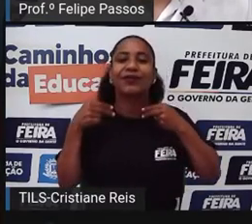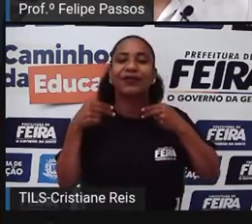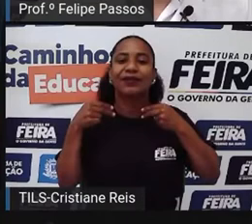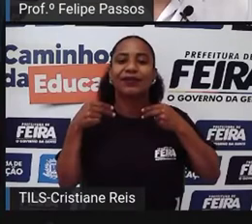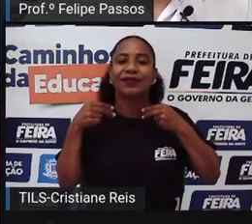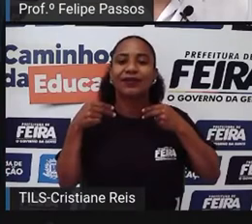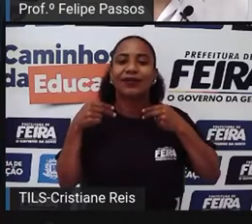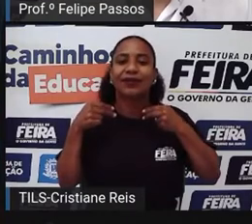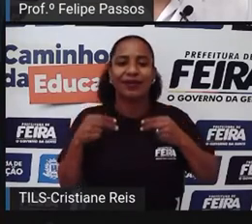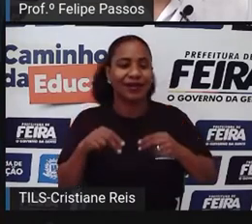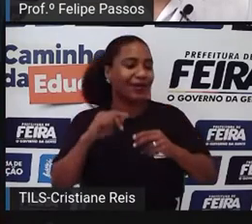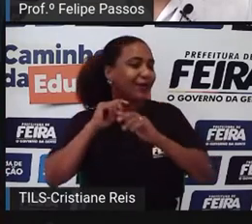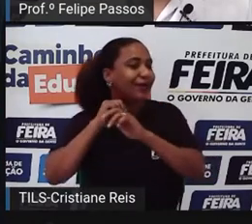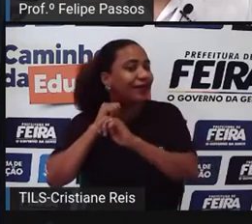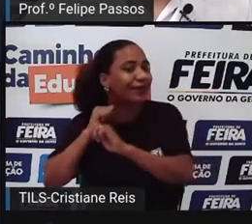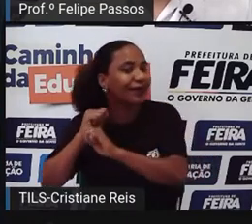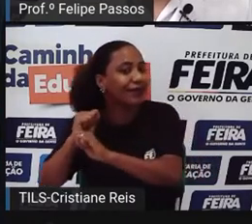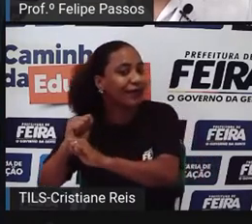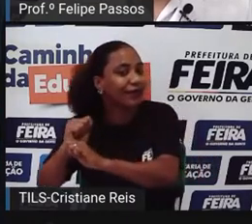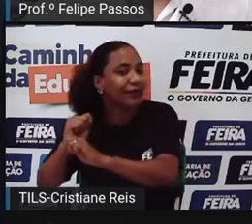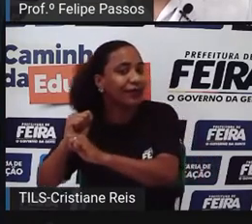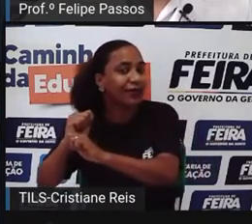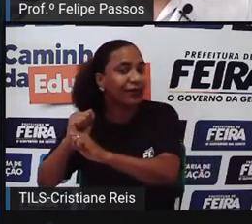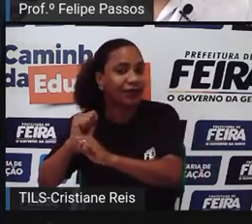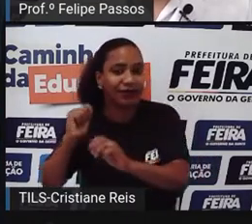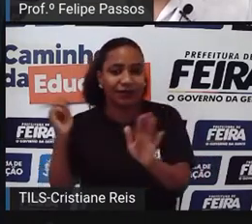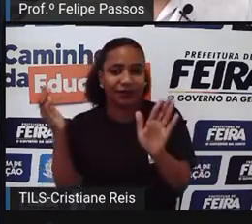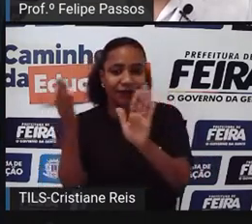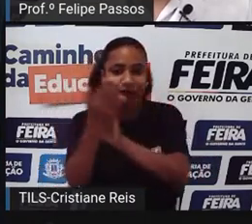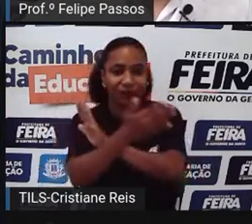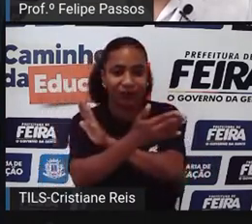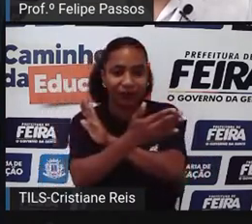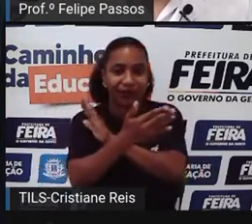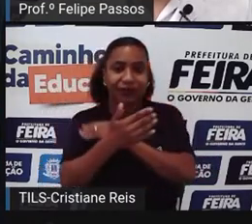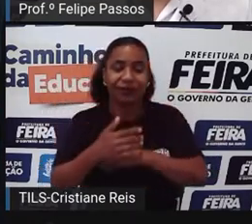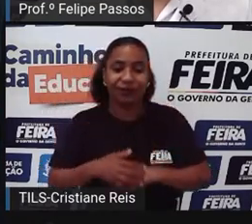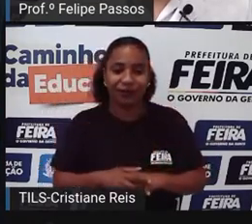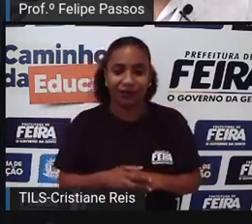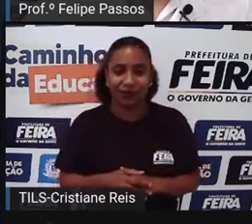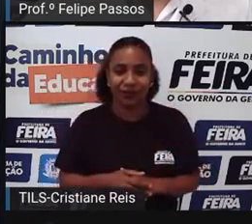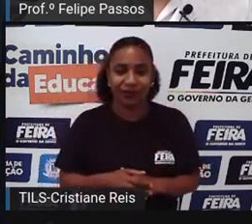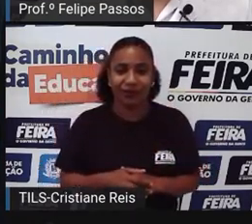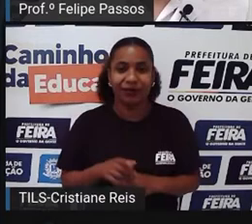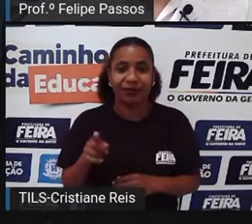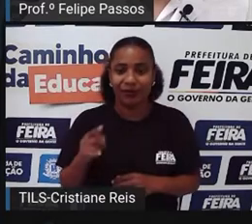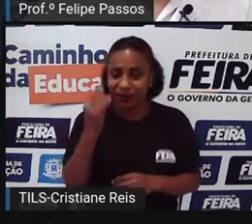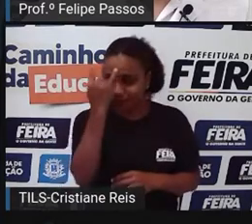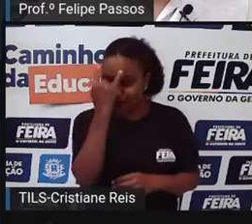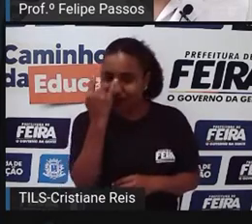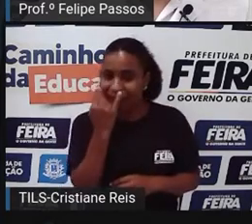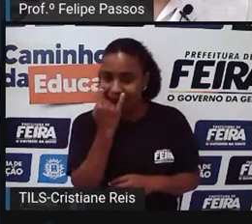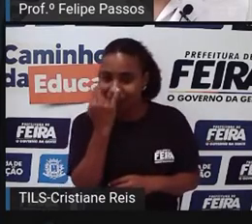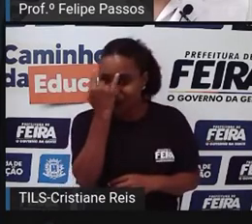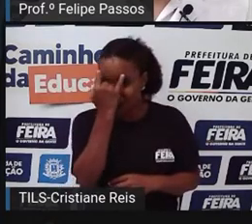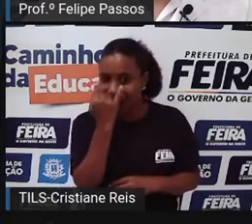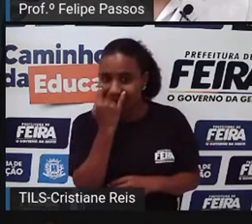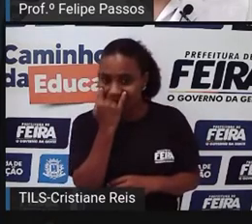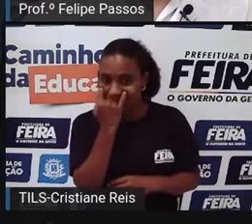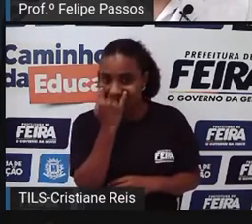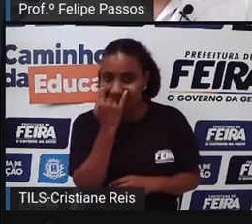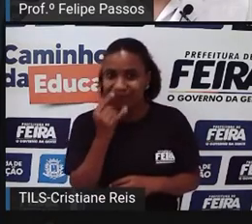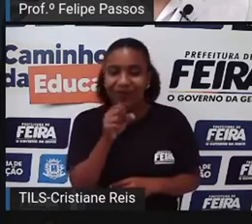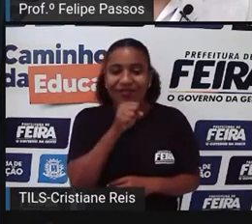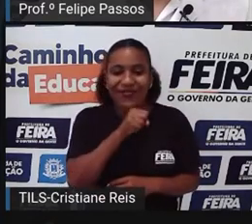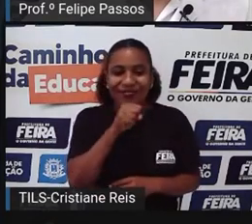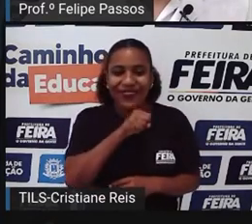foi embora E esse Cocker Estava cego E era idoso